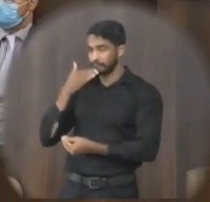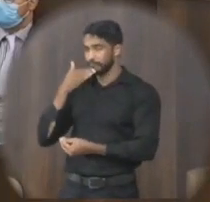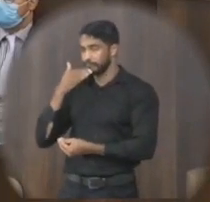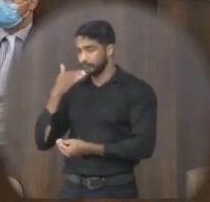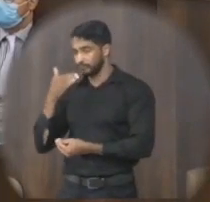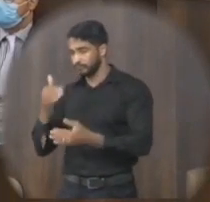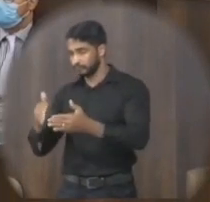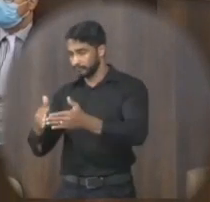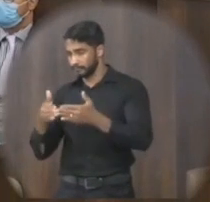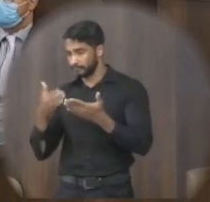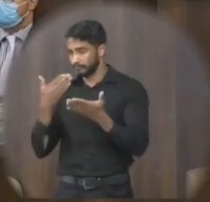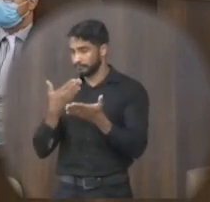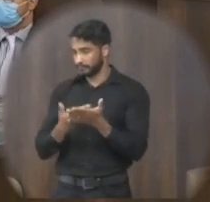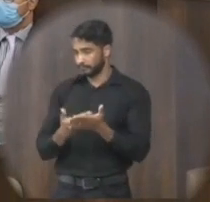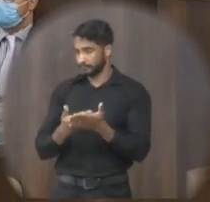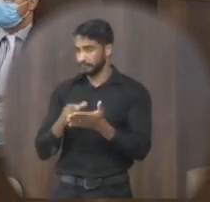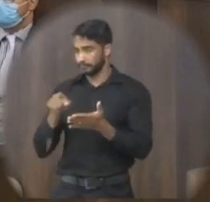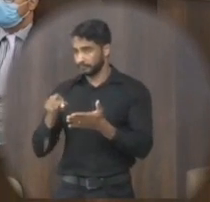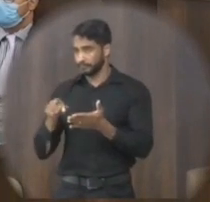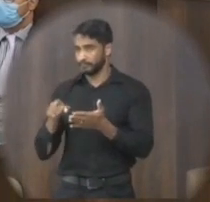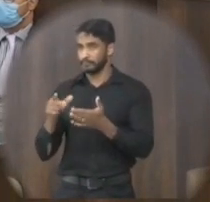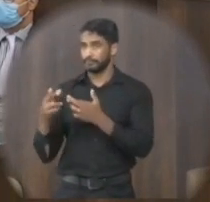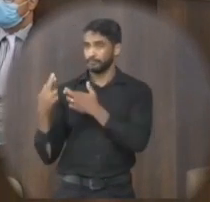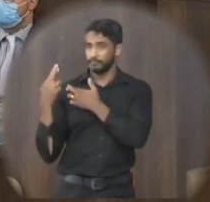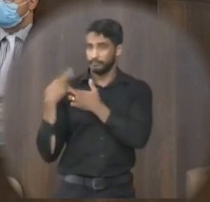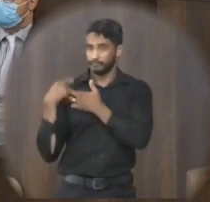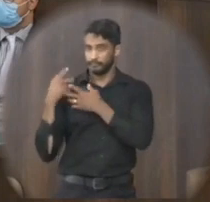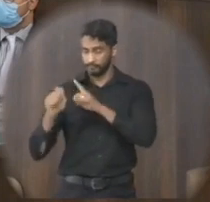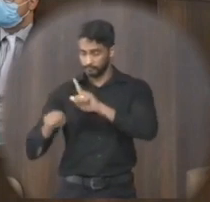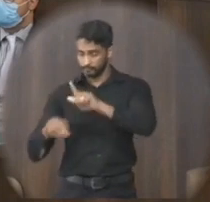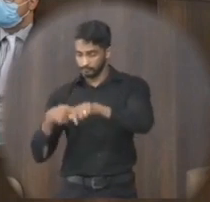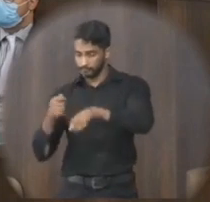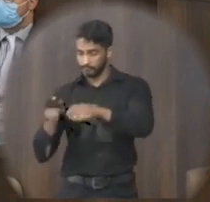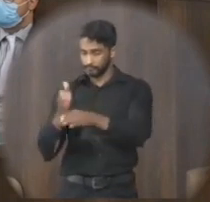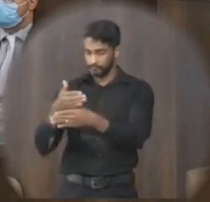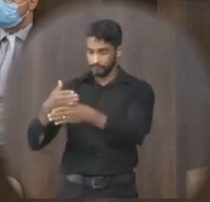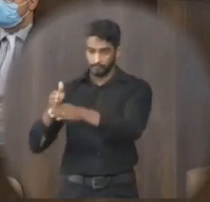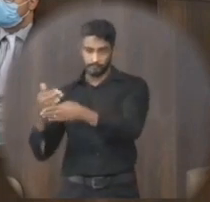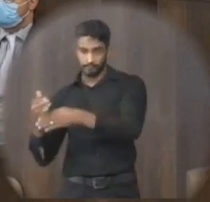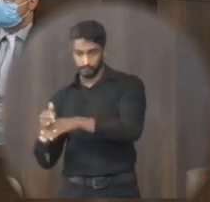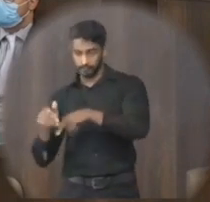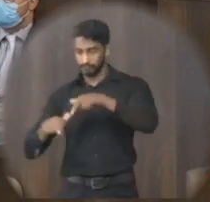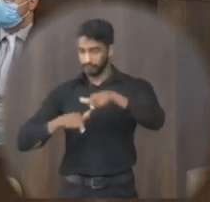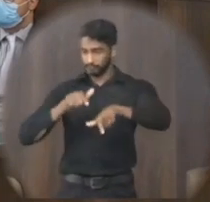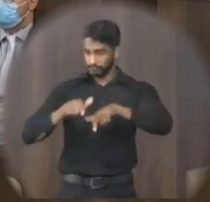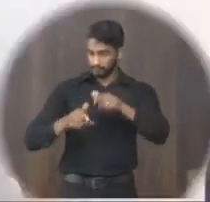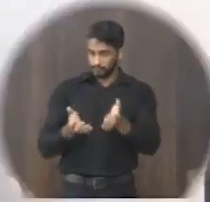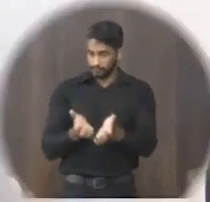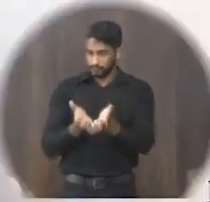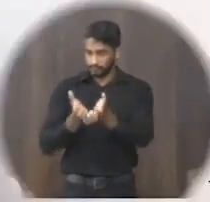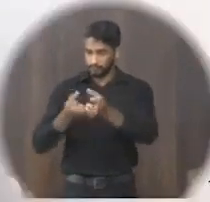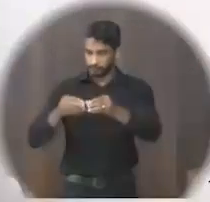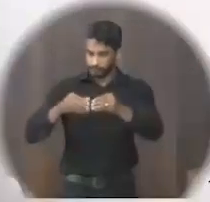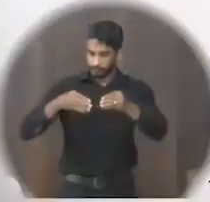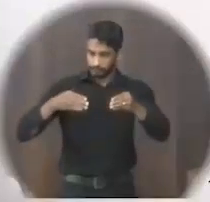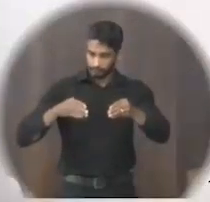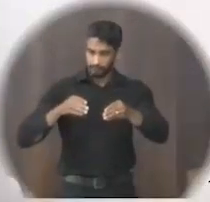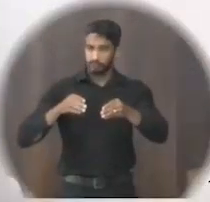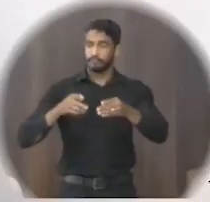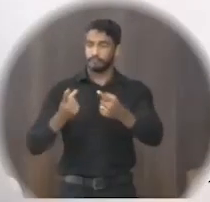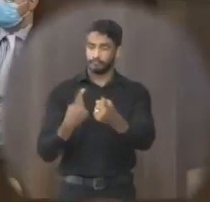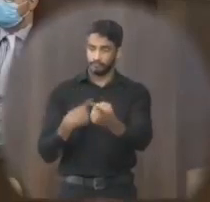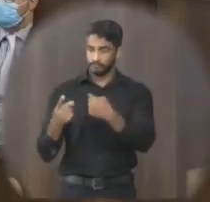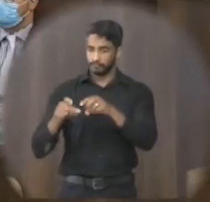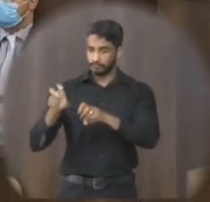solicita ao setor responsável da administração pública da secretaria de obras prestação de serviços de patrulhamento e cascalhamento da estrada rural